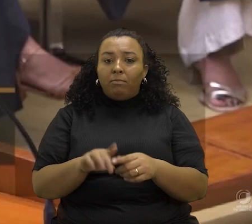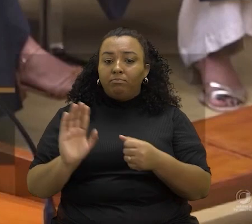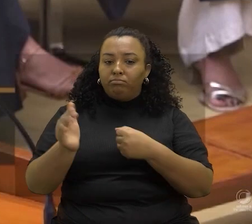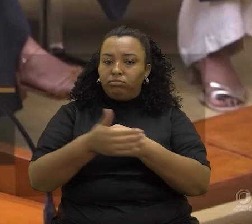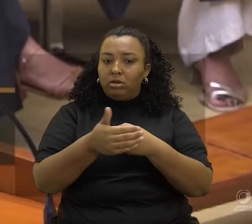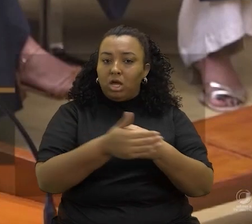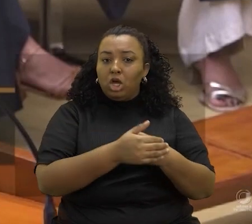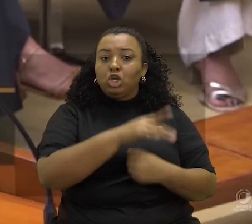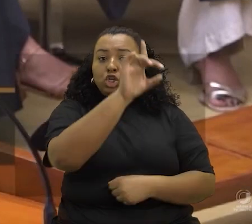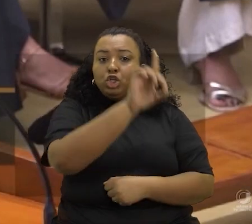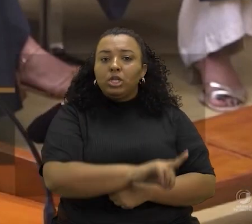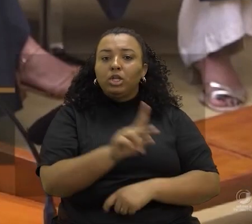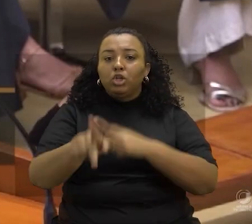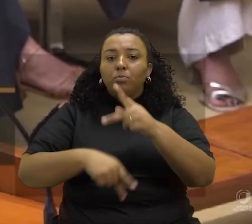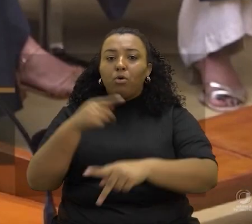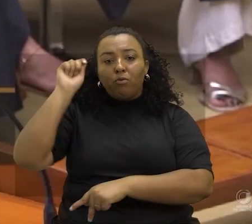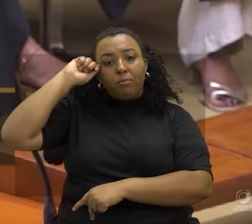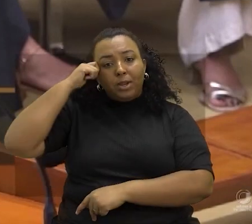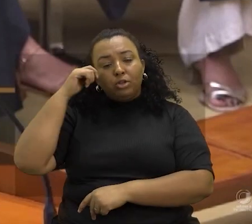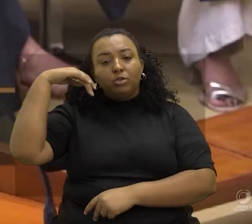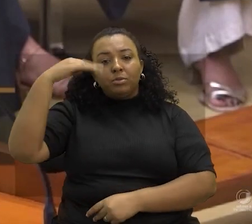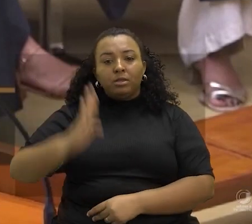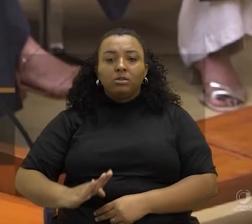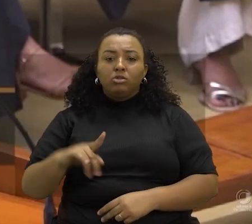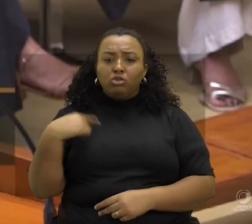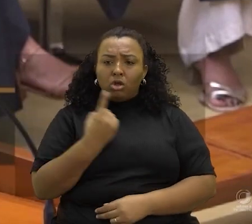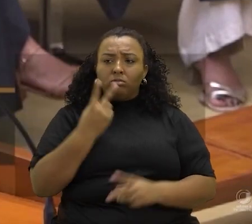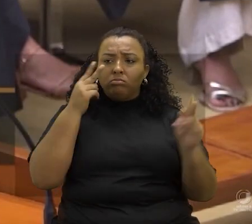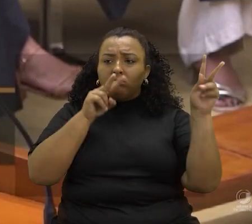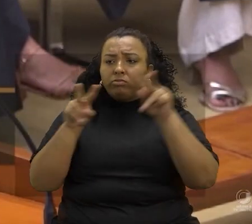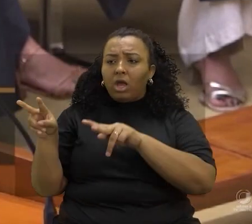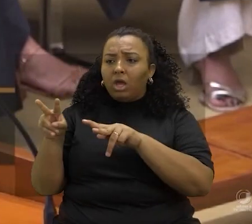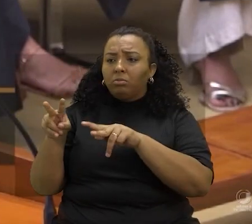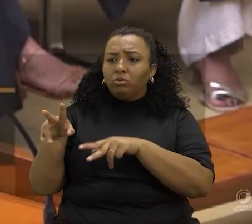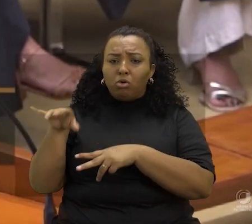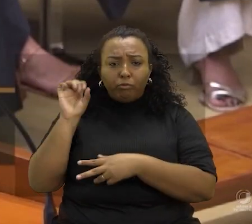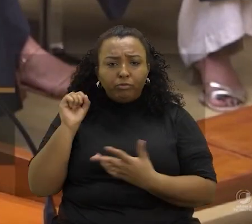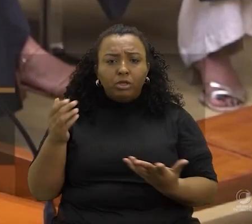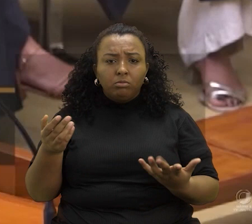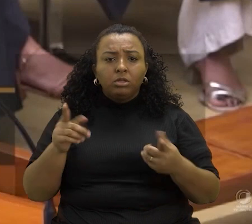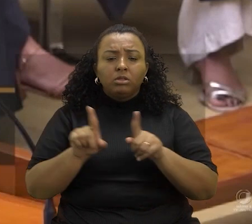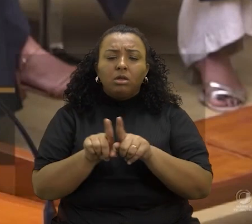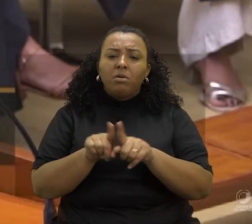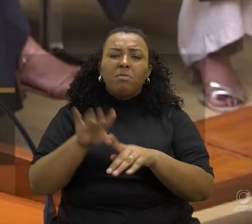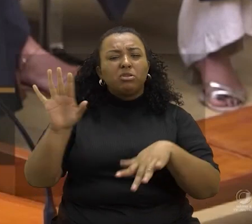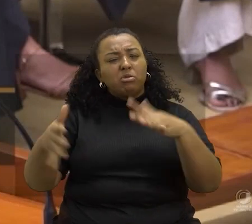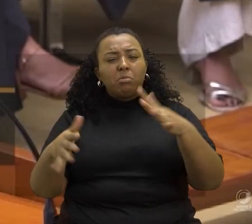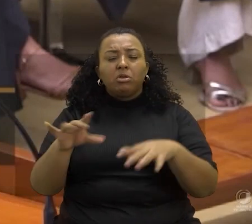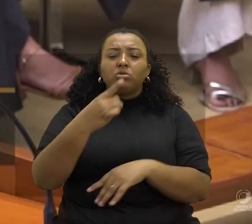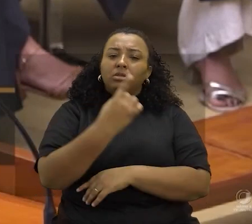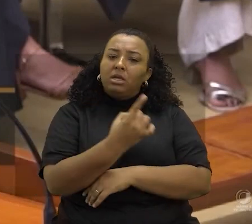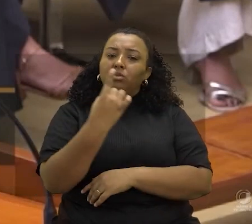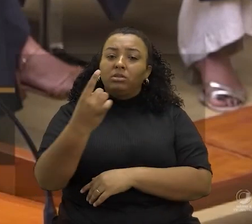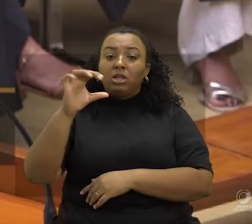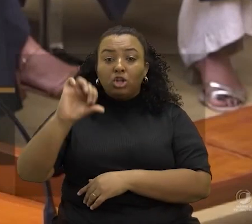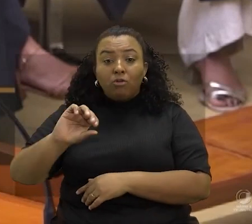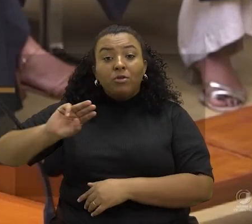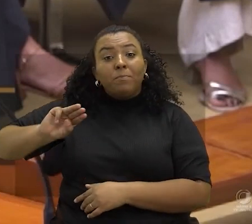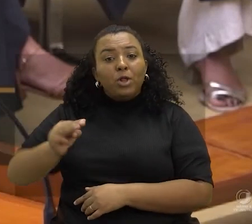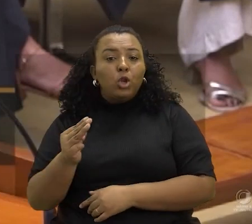negra no Brasil? Se temos olhos para ver, ouvidos para ouvir, e especialmente no meu caso, de aproximadamente